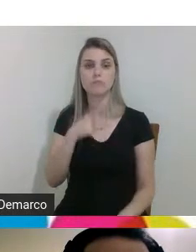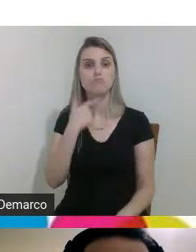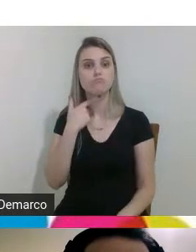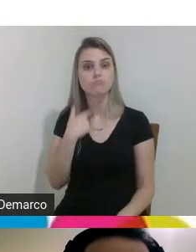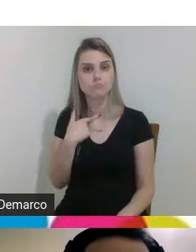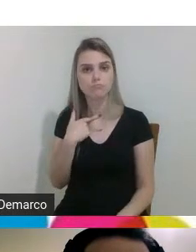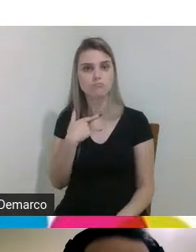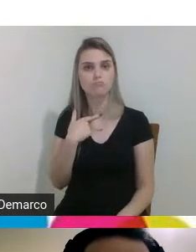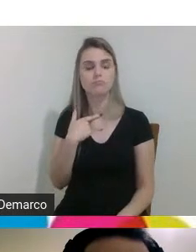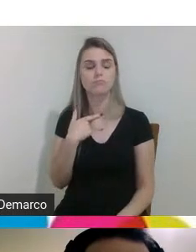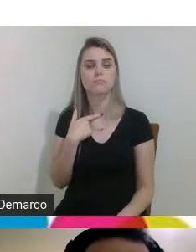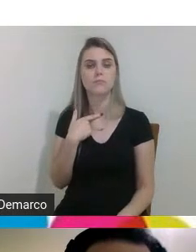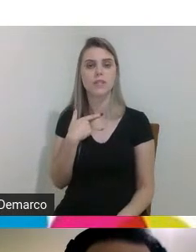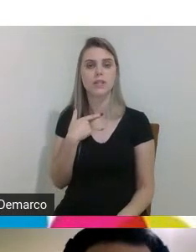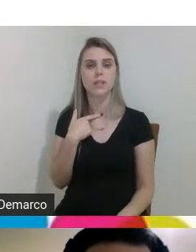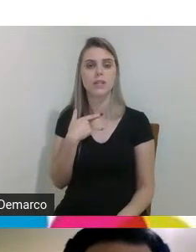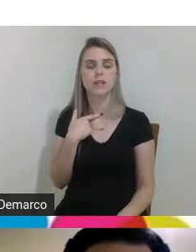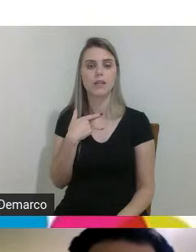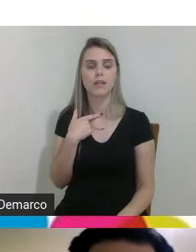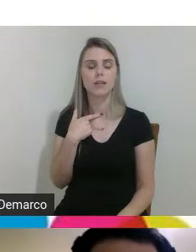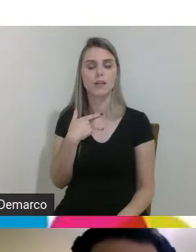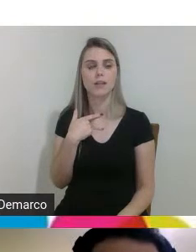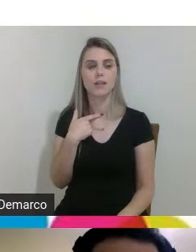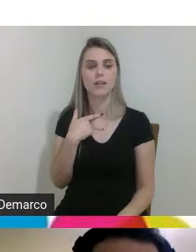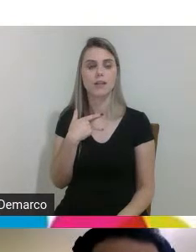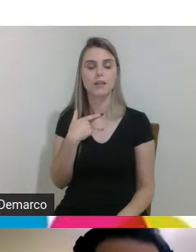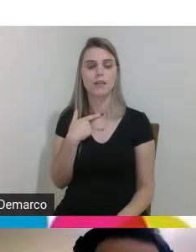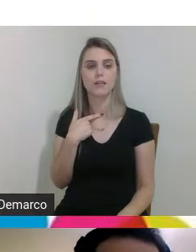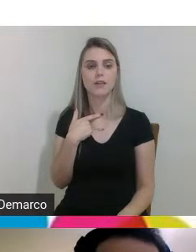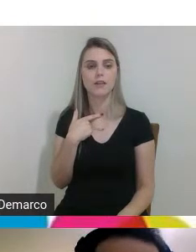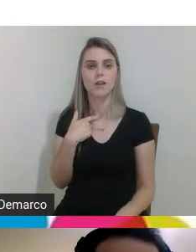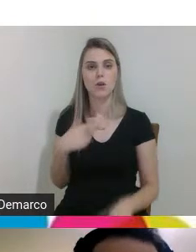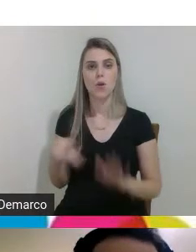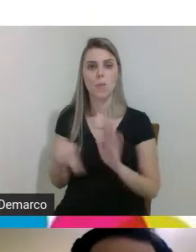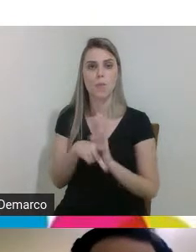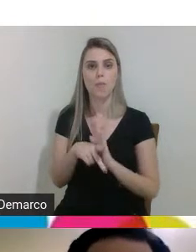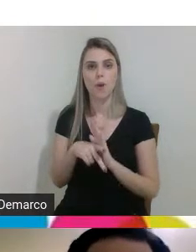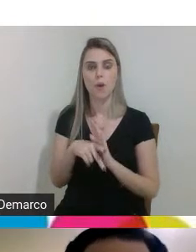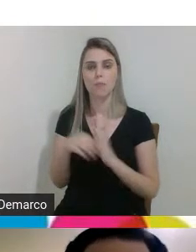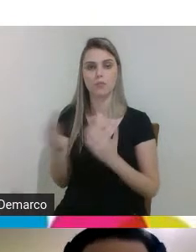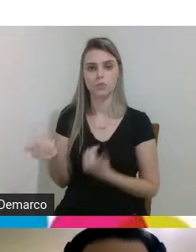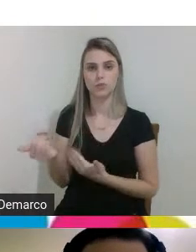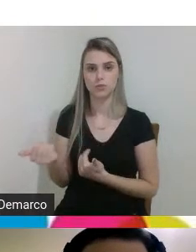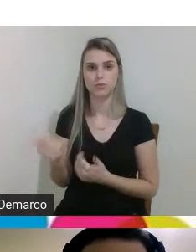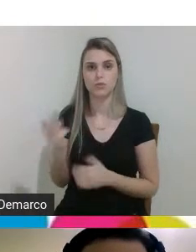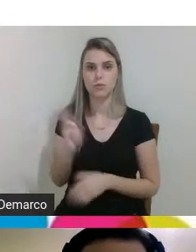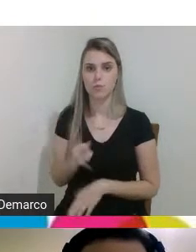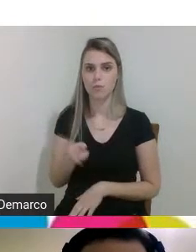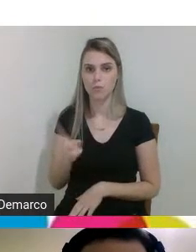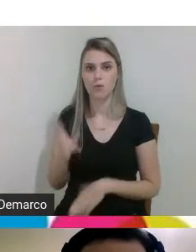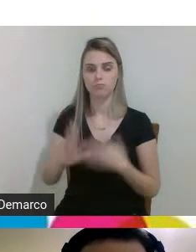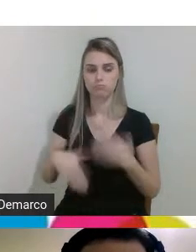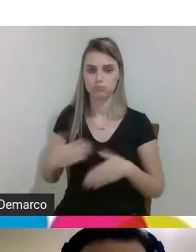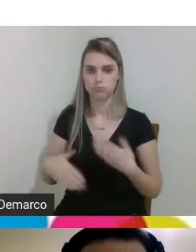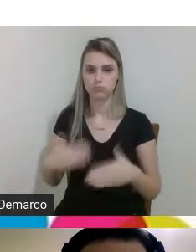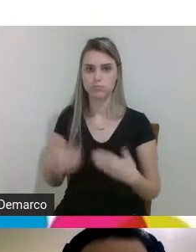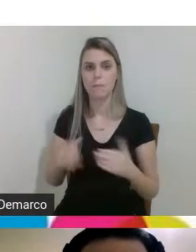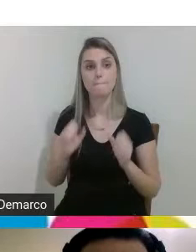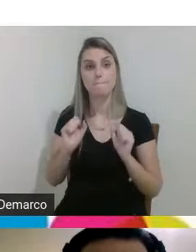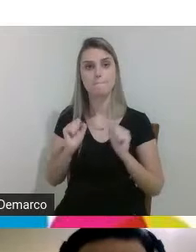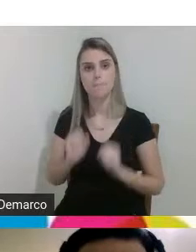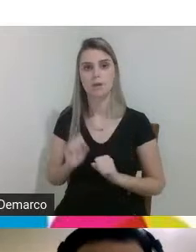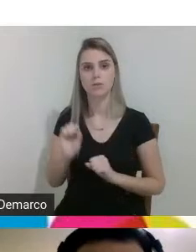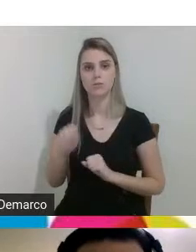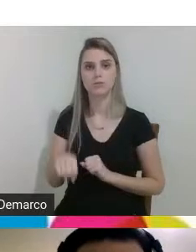investidores se tiver interesse dos próprios jovens em continuar o desenvolvimento podem sim